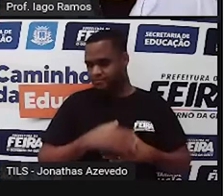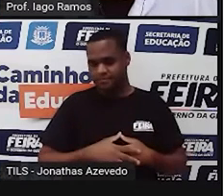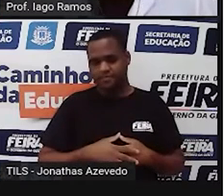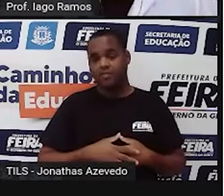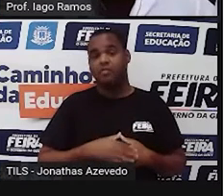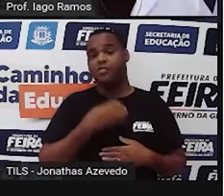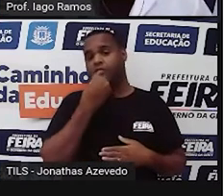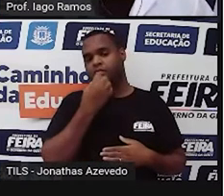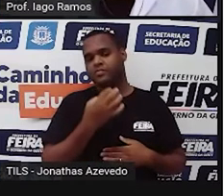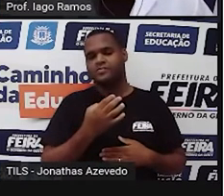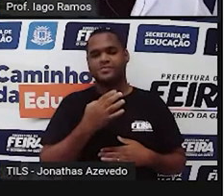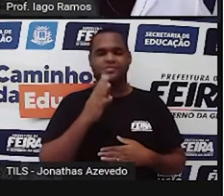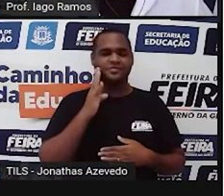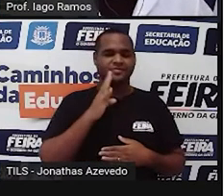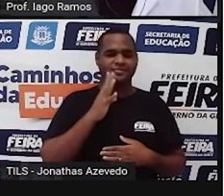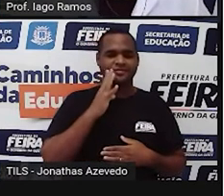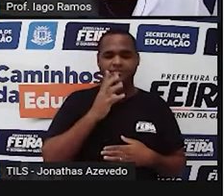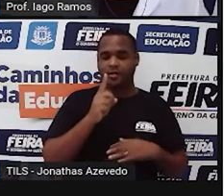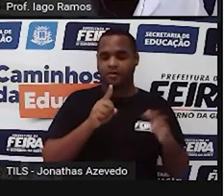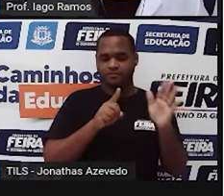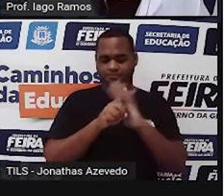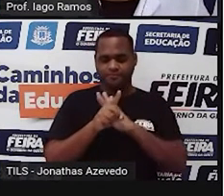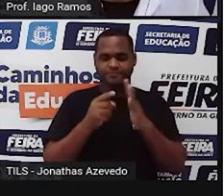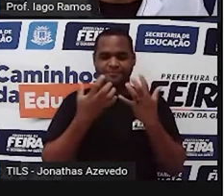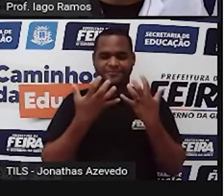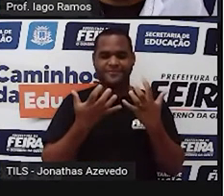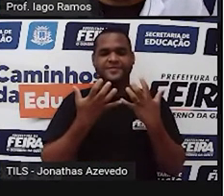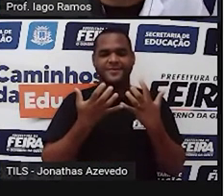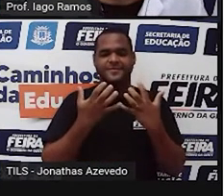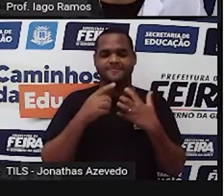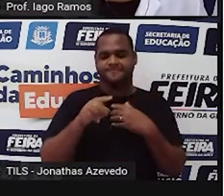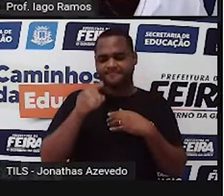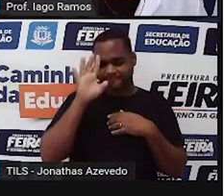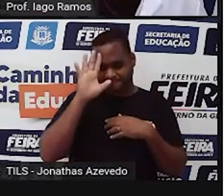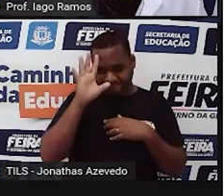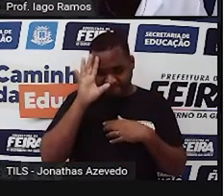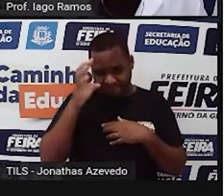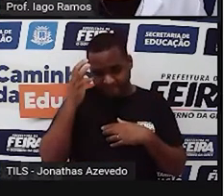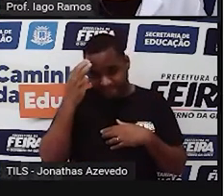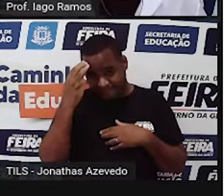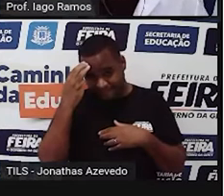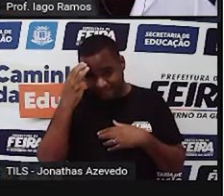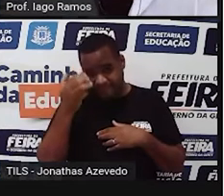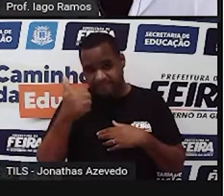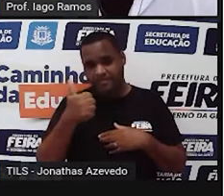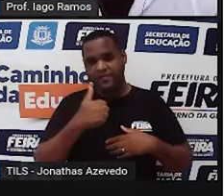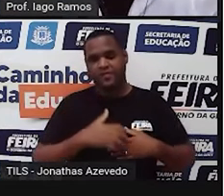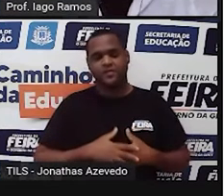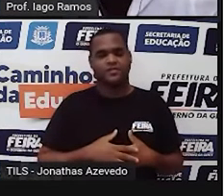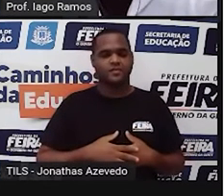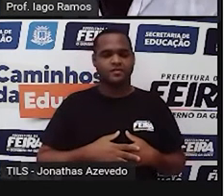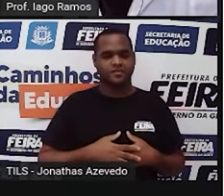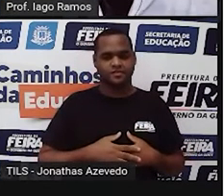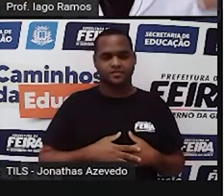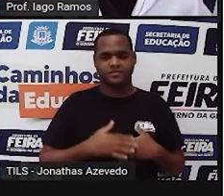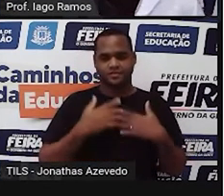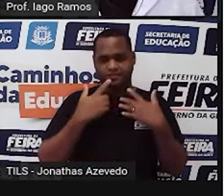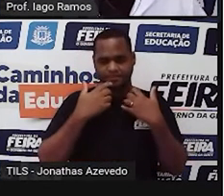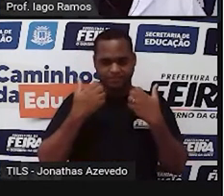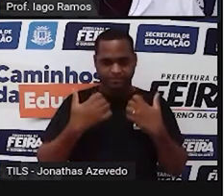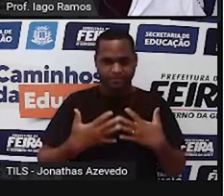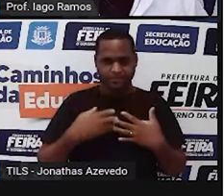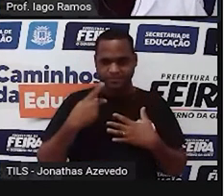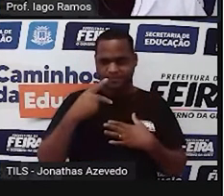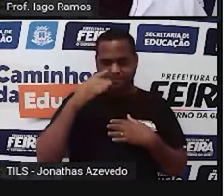Belezinha, eu quero te fazer essa pergunta, eu quero mexer um pouquinho com a sua memória, para já movimentar o seu